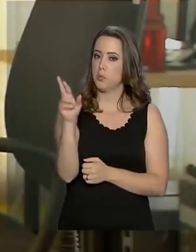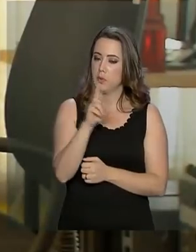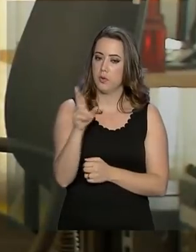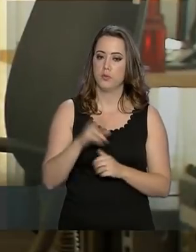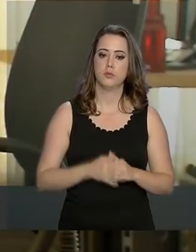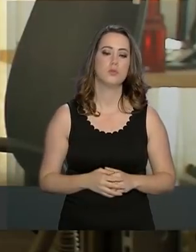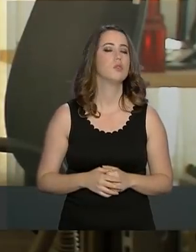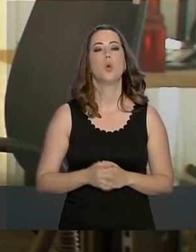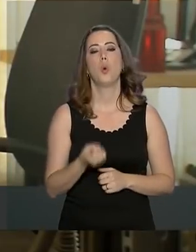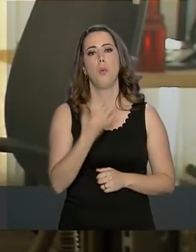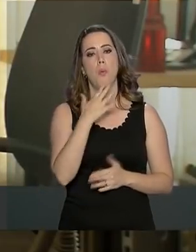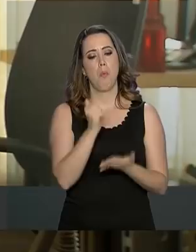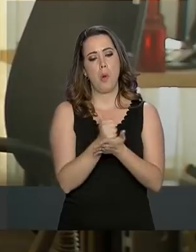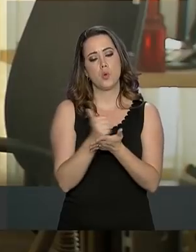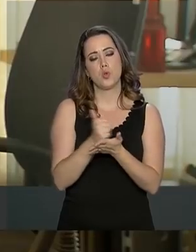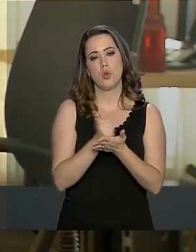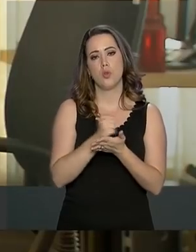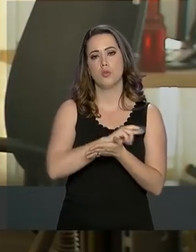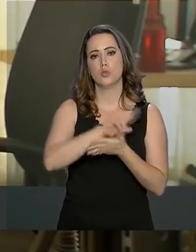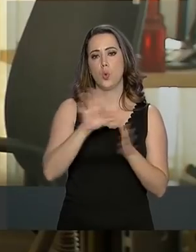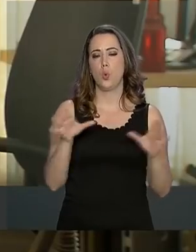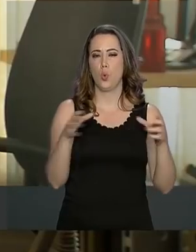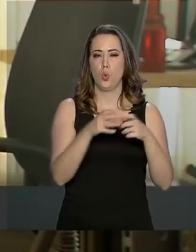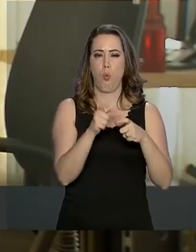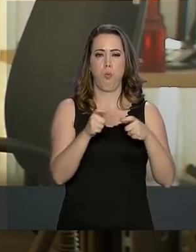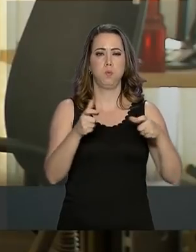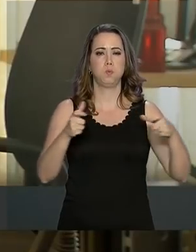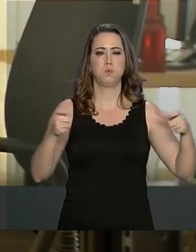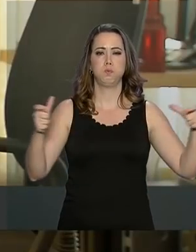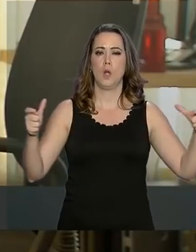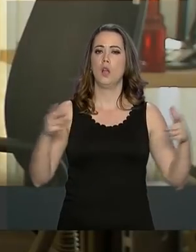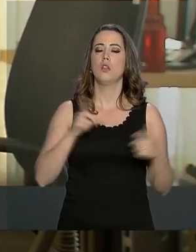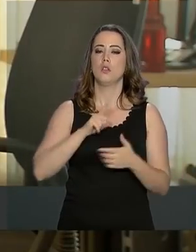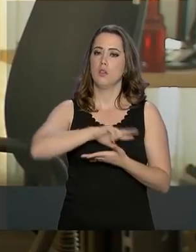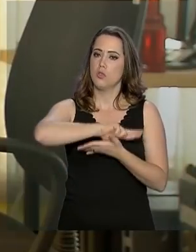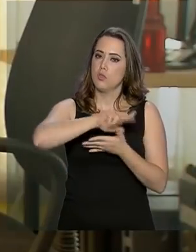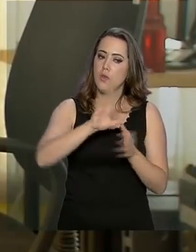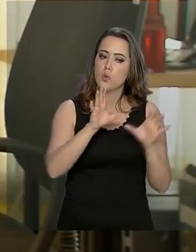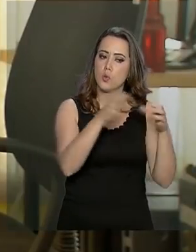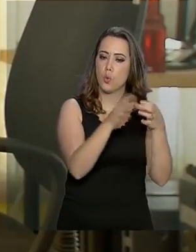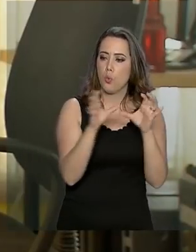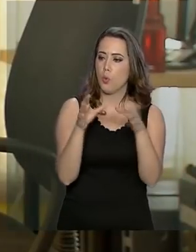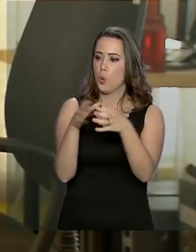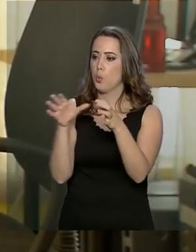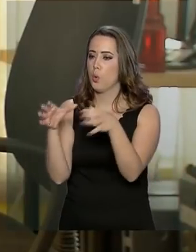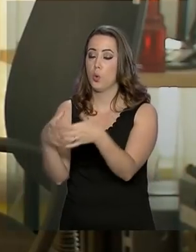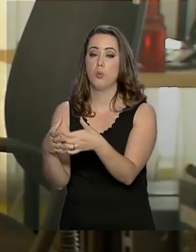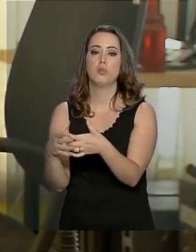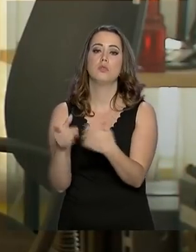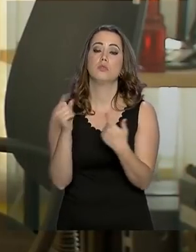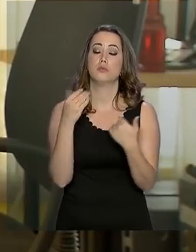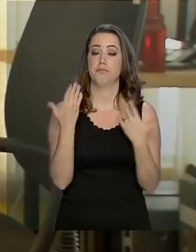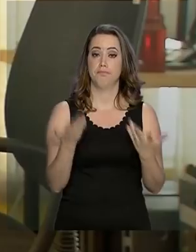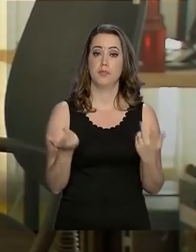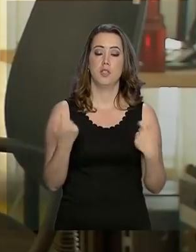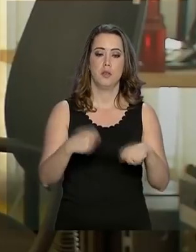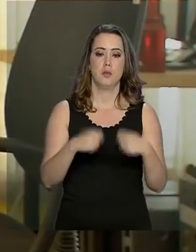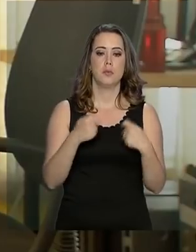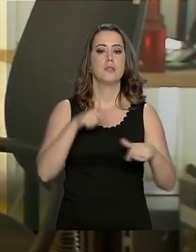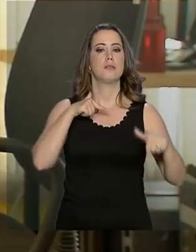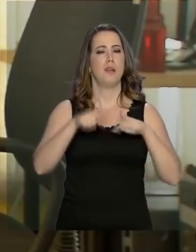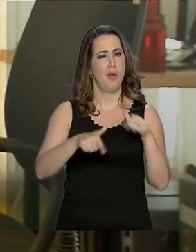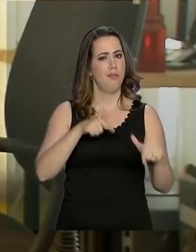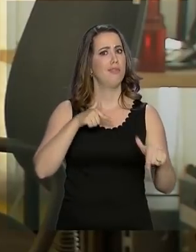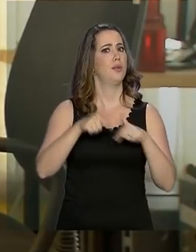Para fazer um bom game, realmente são equipes grandes, porque a gente tem várias especialidades aí e bastante